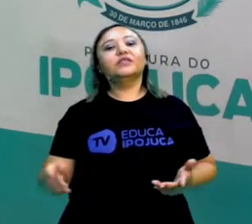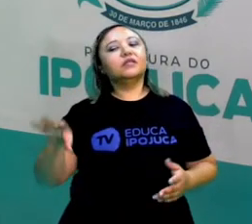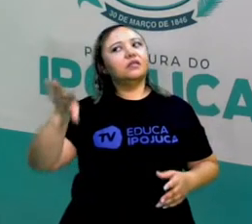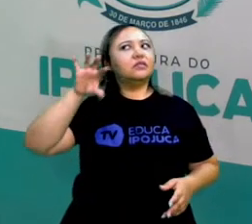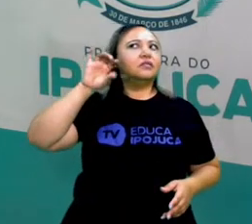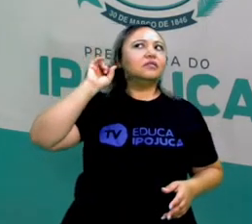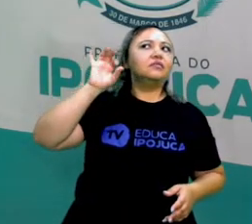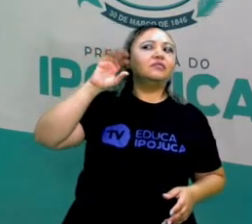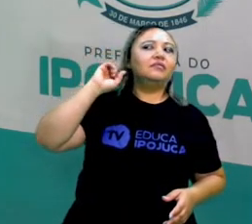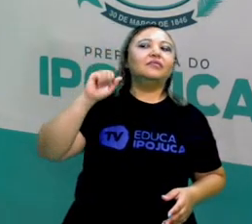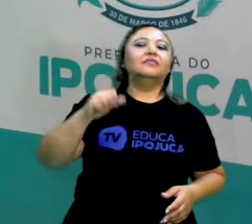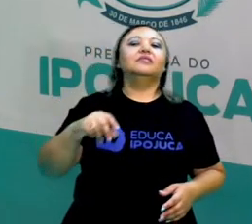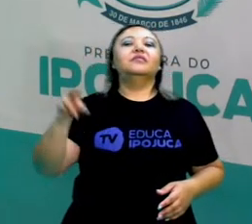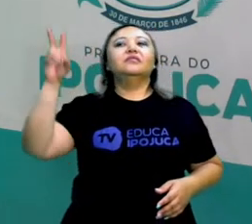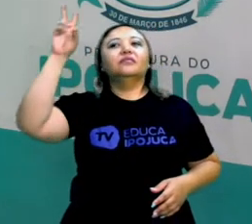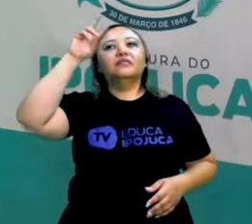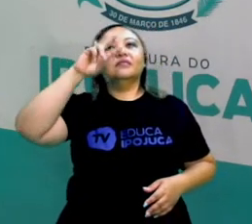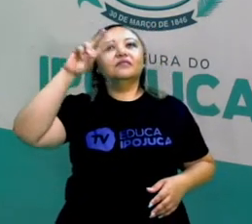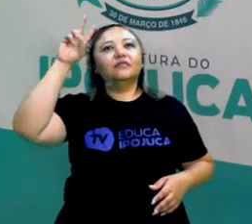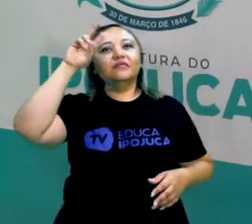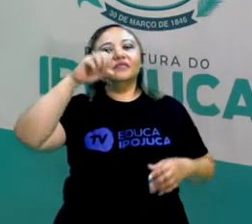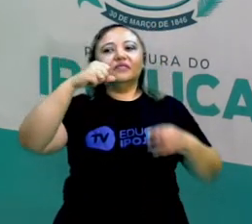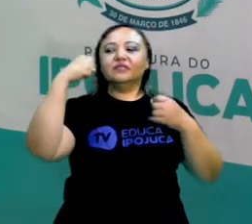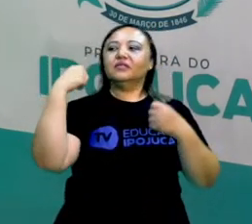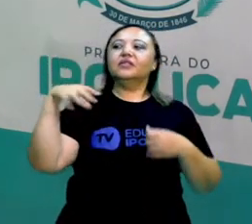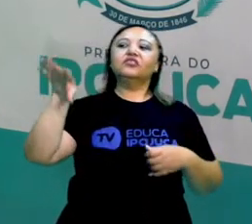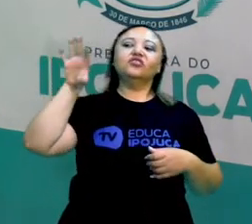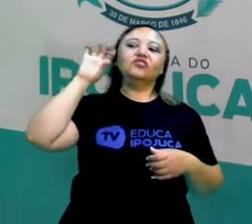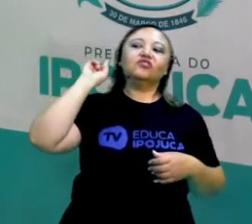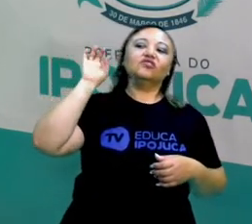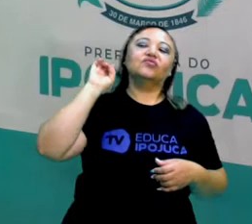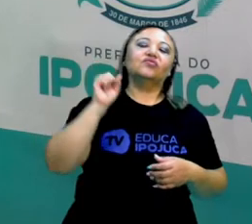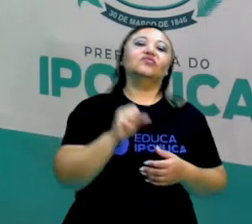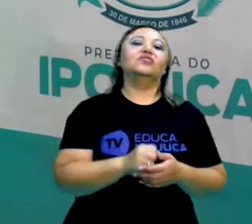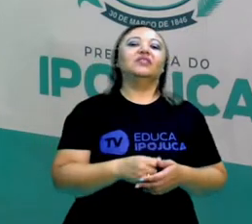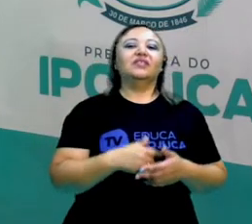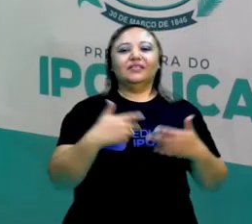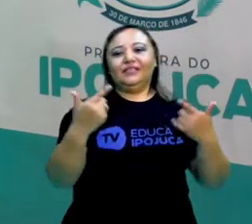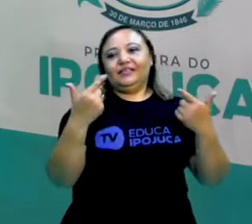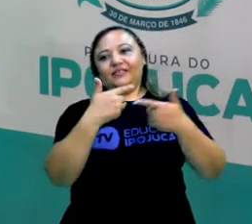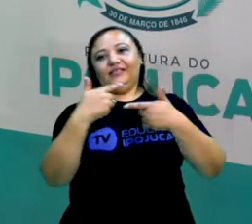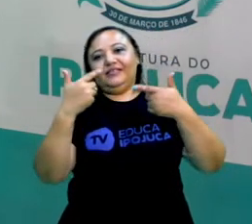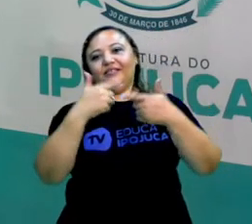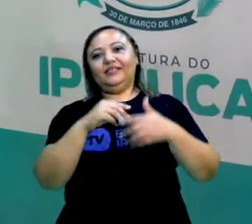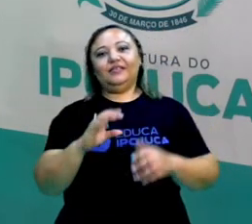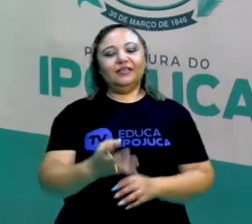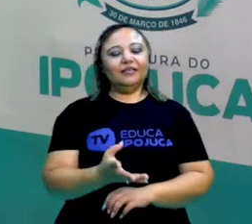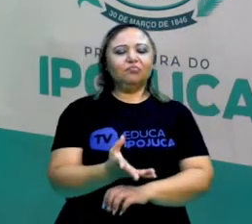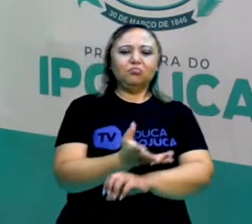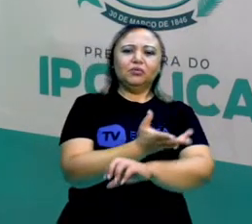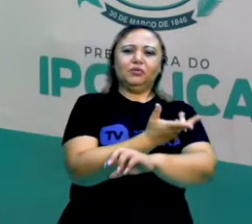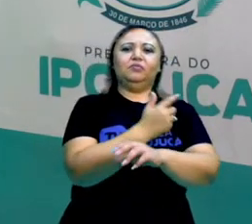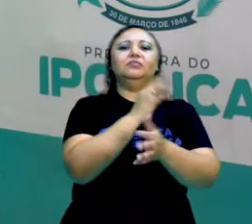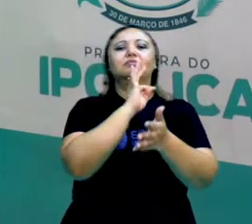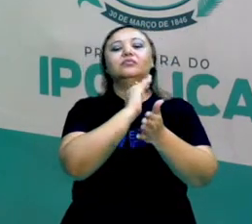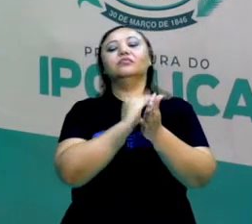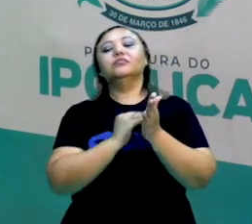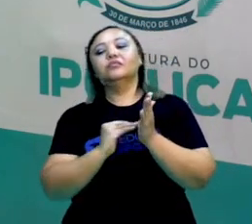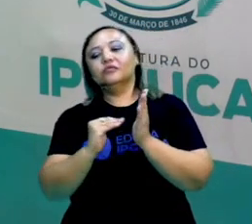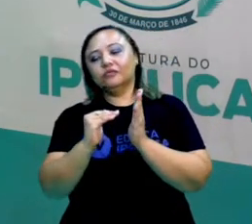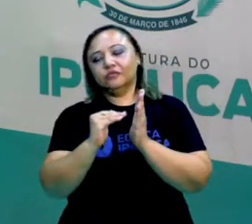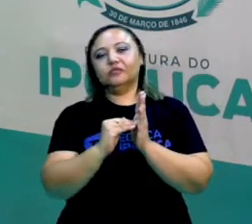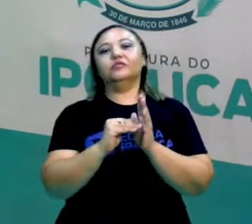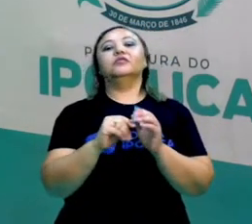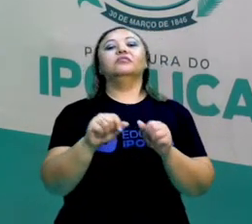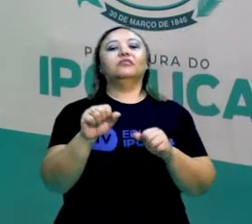ouviu, de histórias e conversas que a gente escuta, coisas engraçadas, coisas emocionantes. Tudo isso pode virar uma